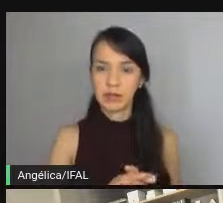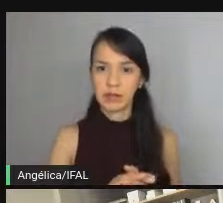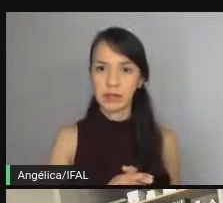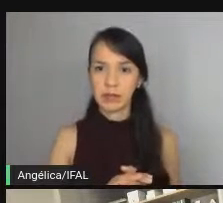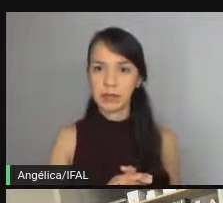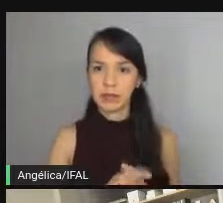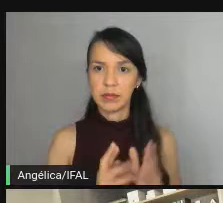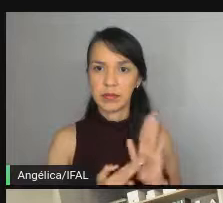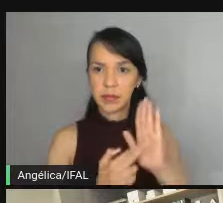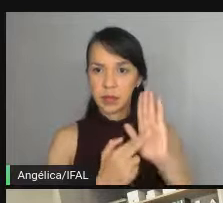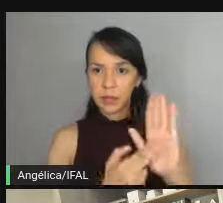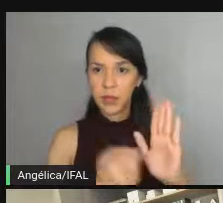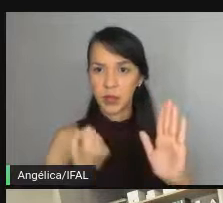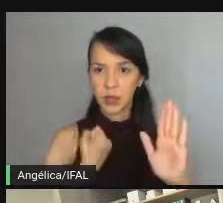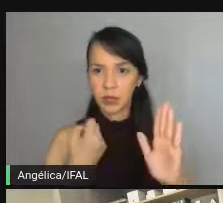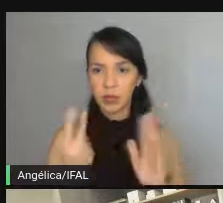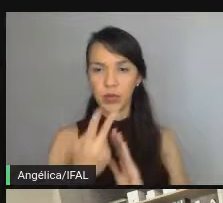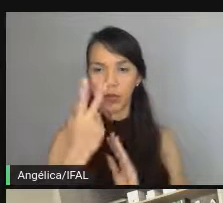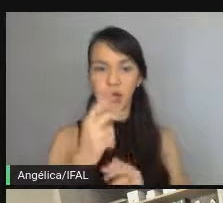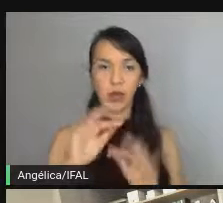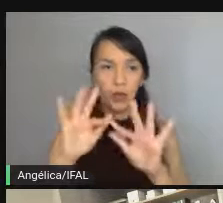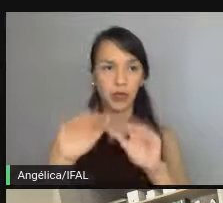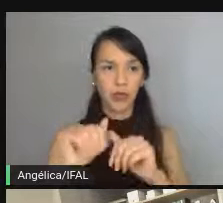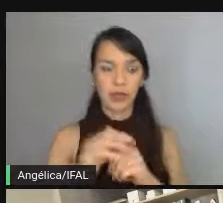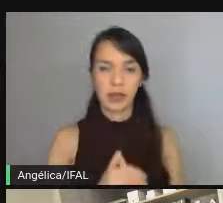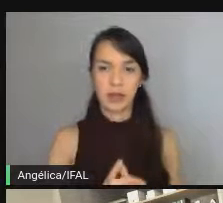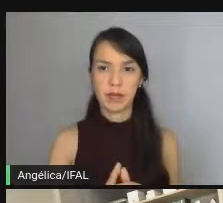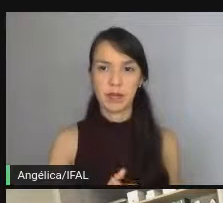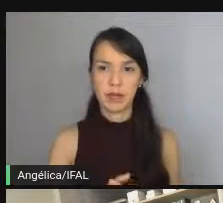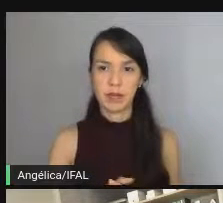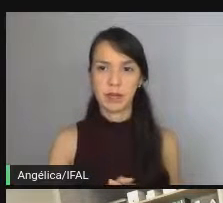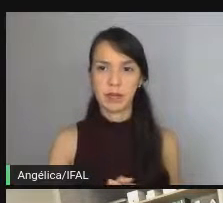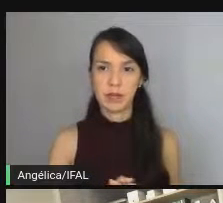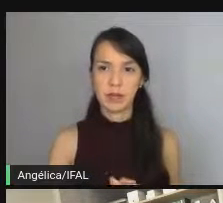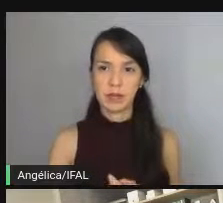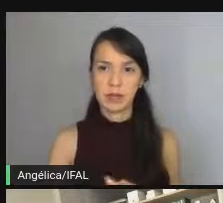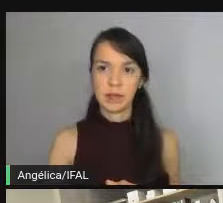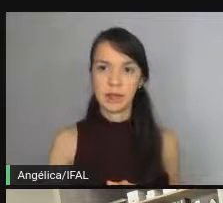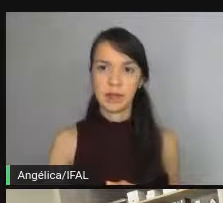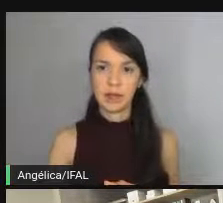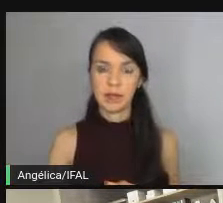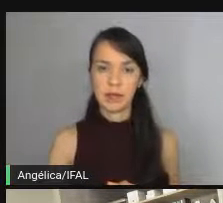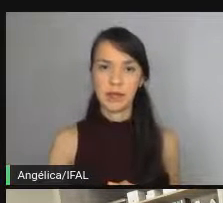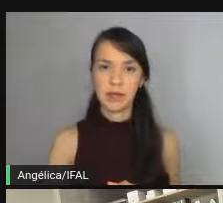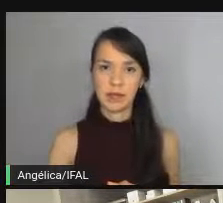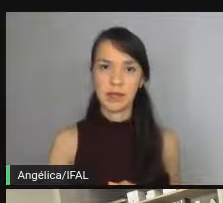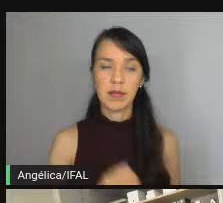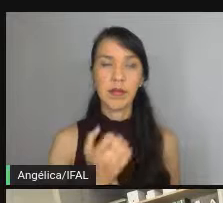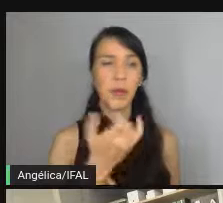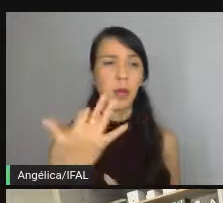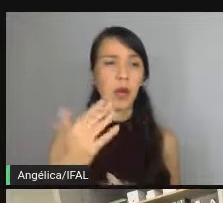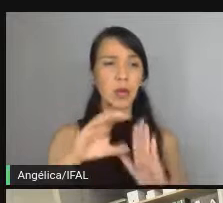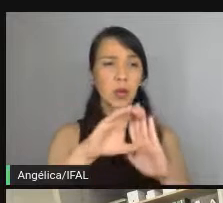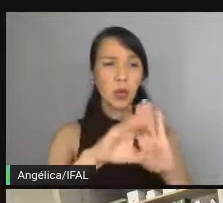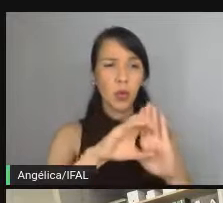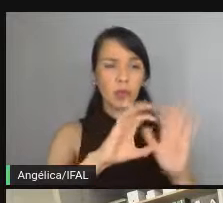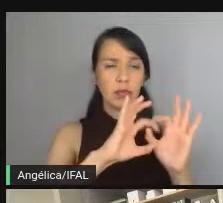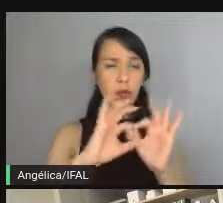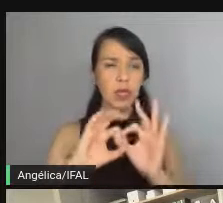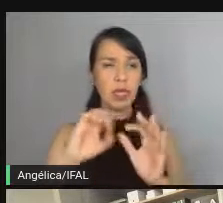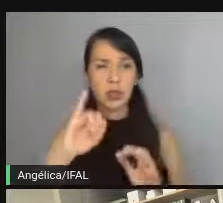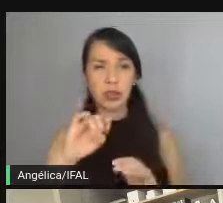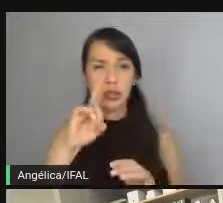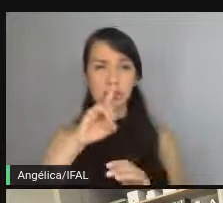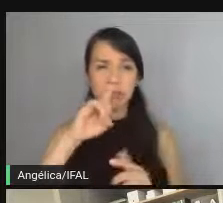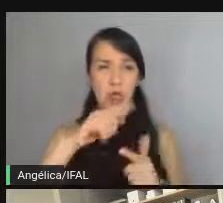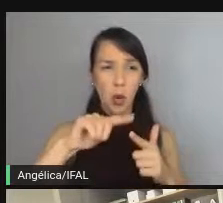o valor final calculado. Quais são os contextos de falha, cenários